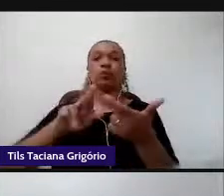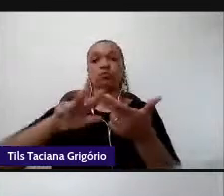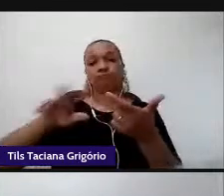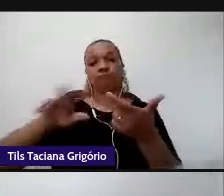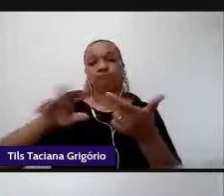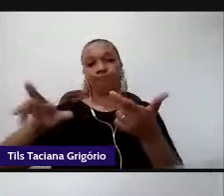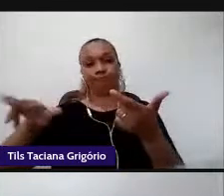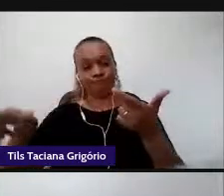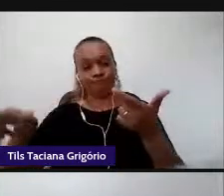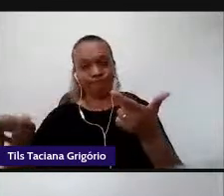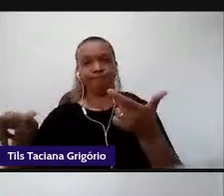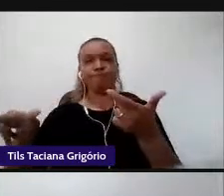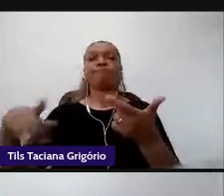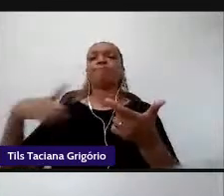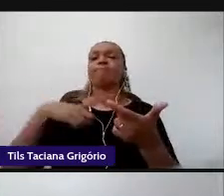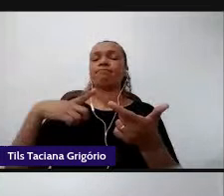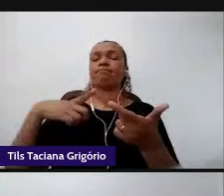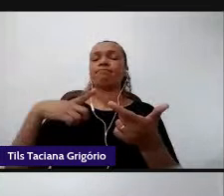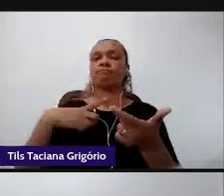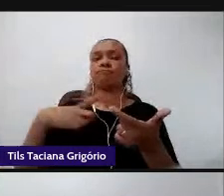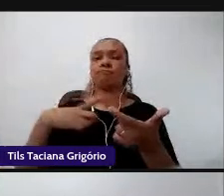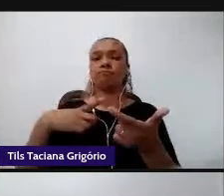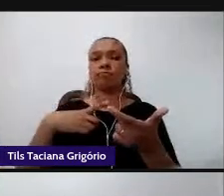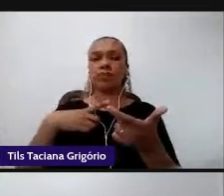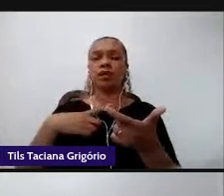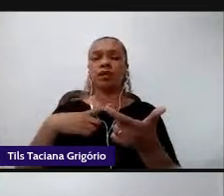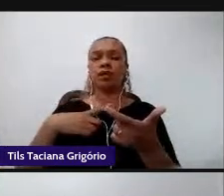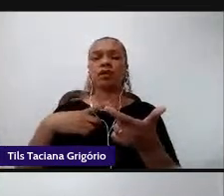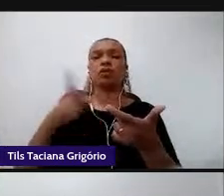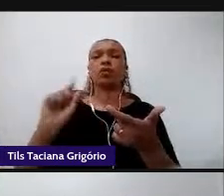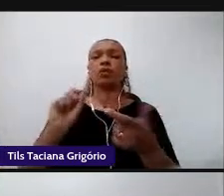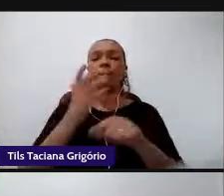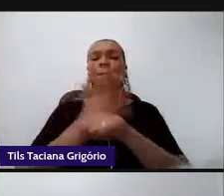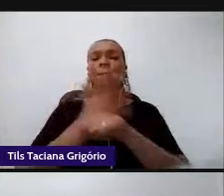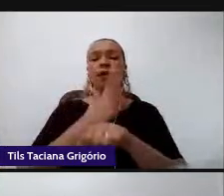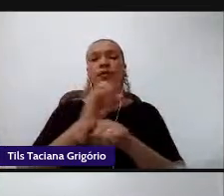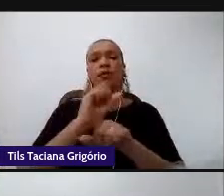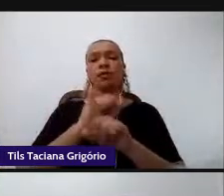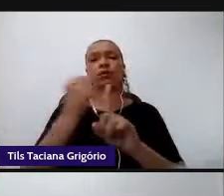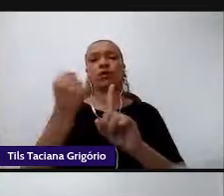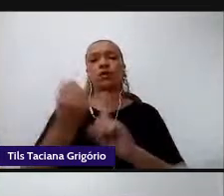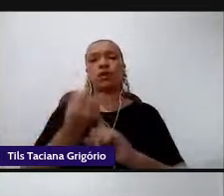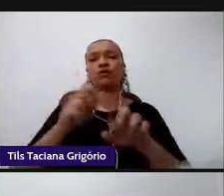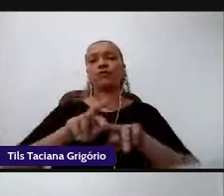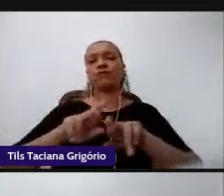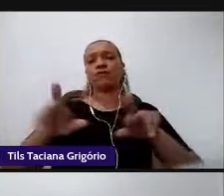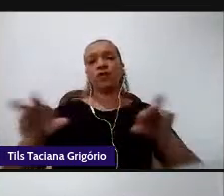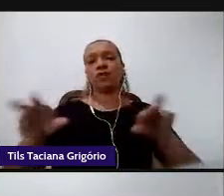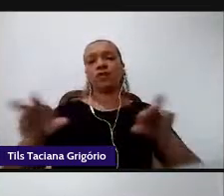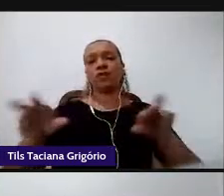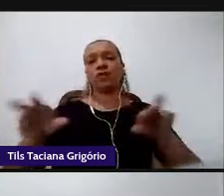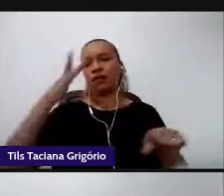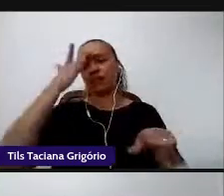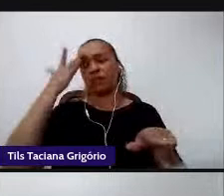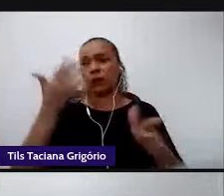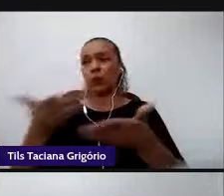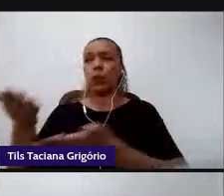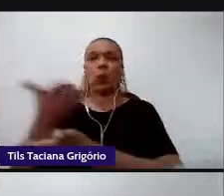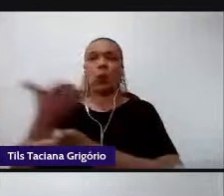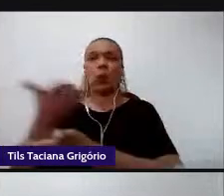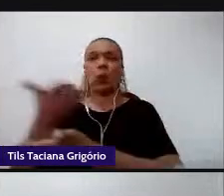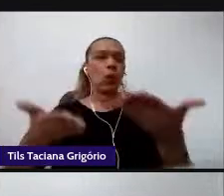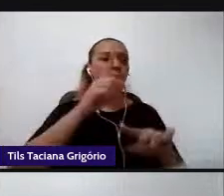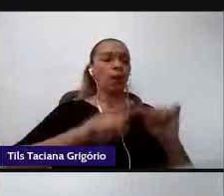remete a um conjunto de práticas sociais interdependentes que interligam pessoas objetos midiáticos e estratégias de